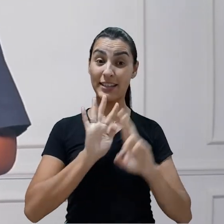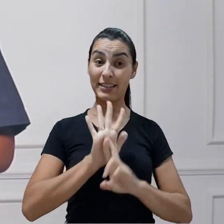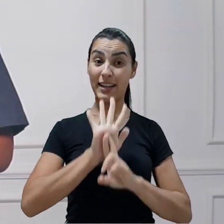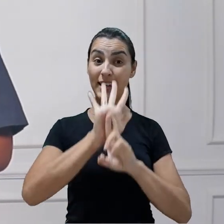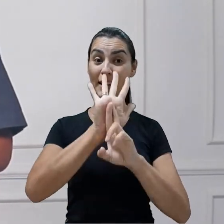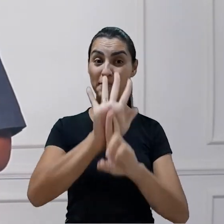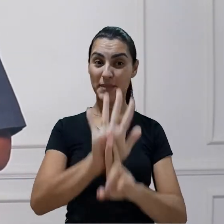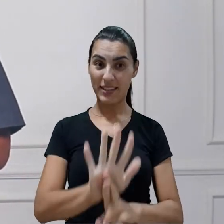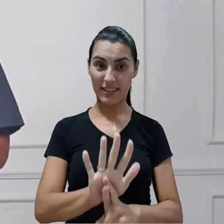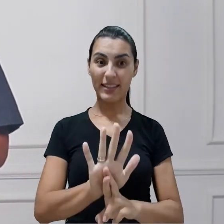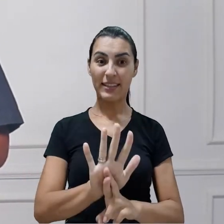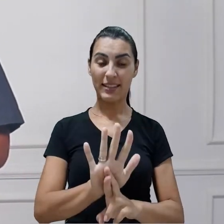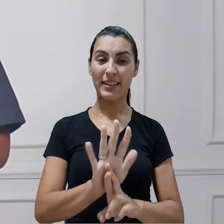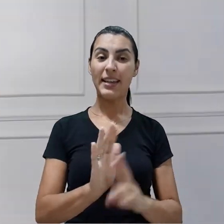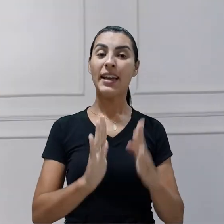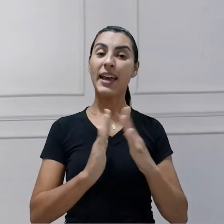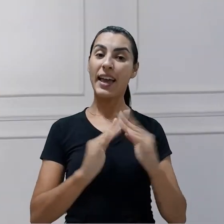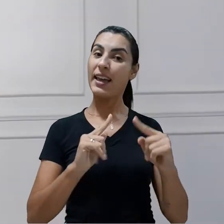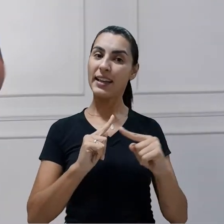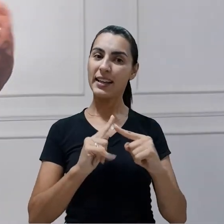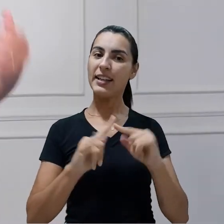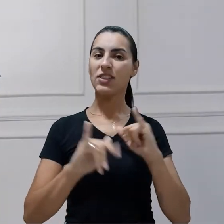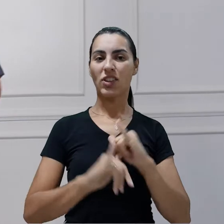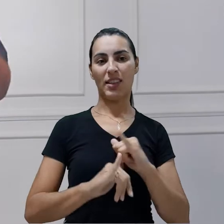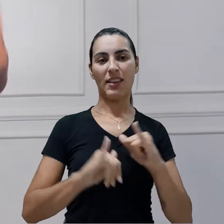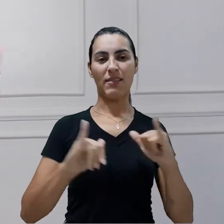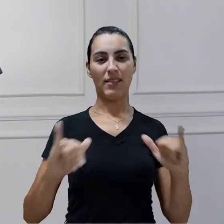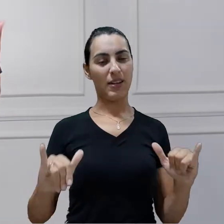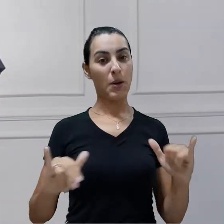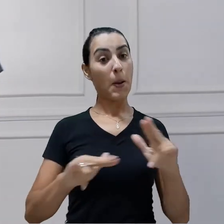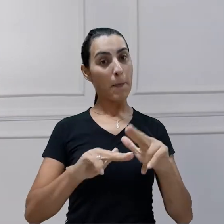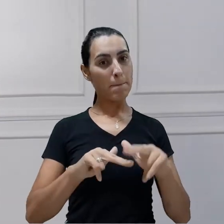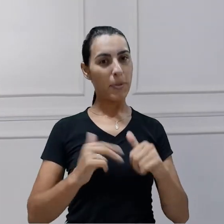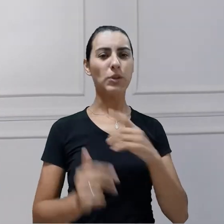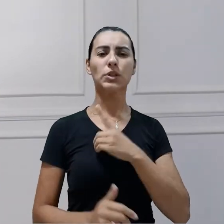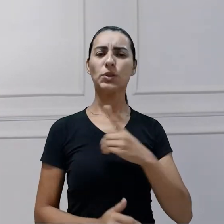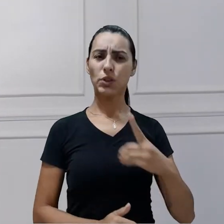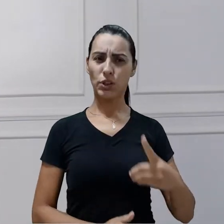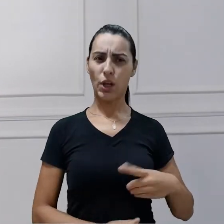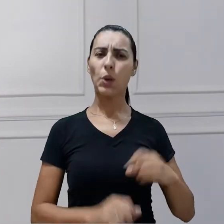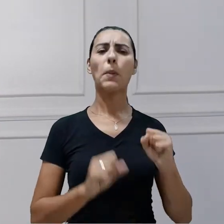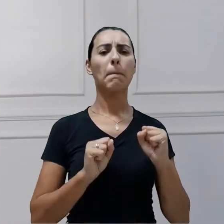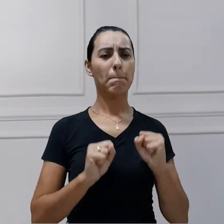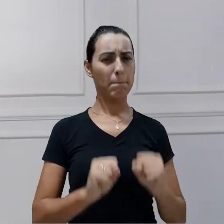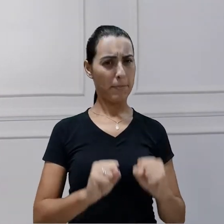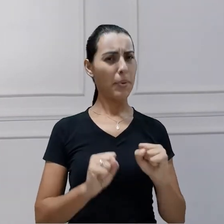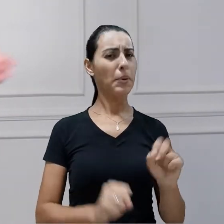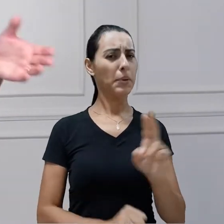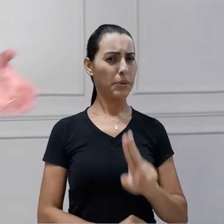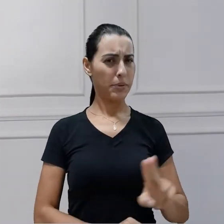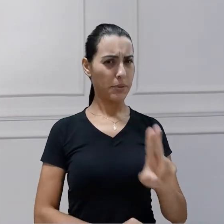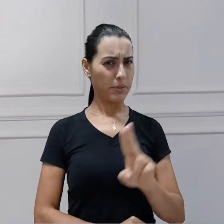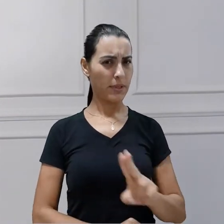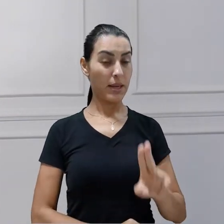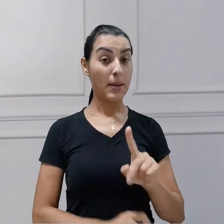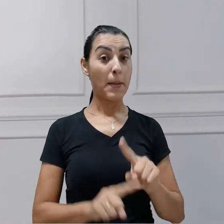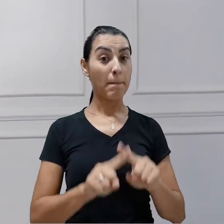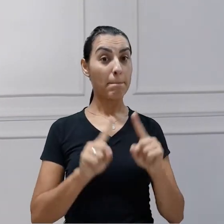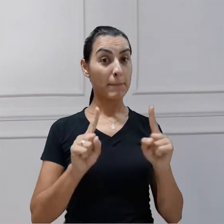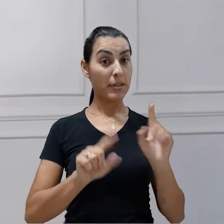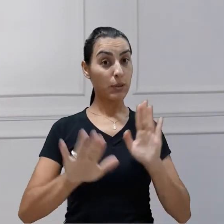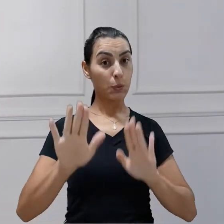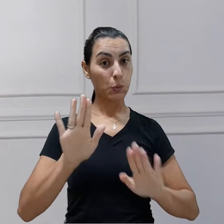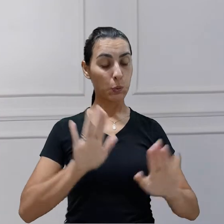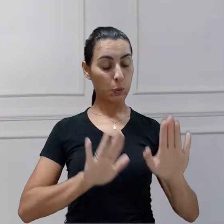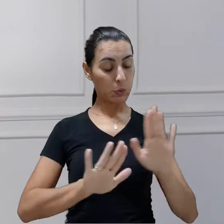é a igreja quem está falando. Por isso, o diáquo pode, sim, utilizar o clérgima. Como disse, sempre tomando um